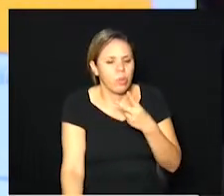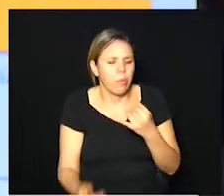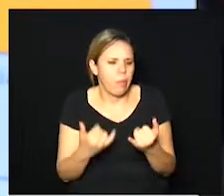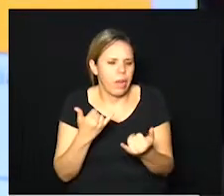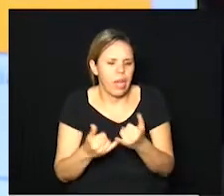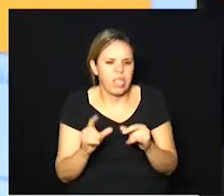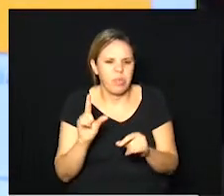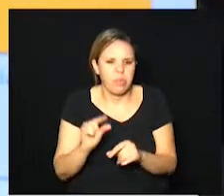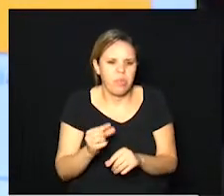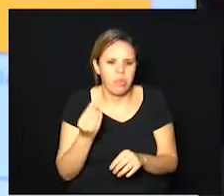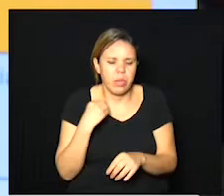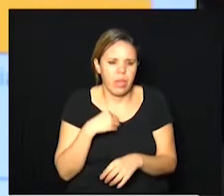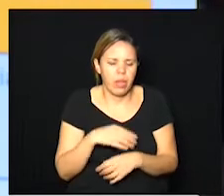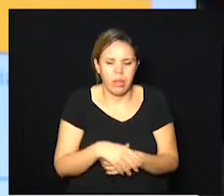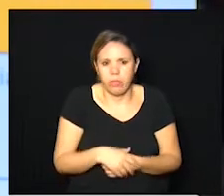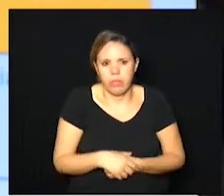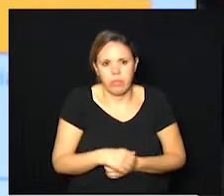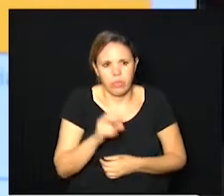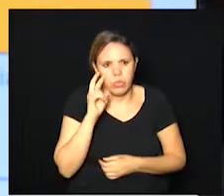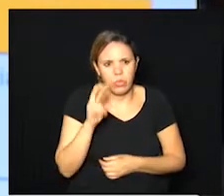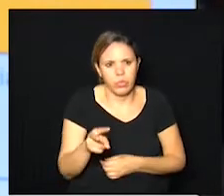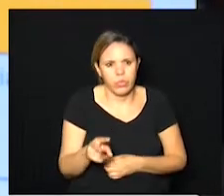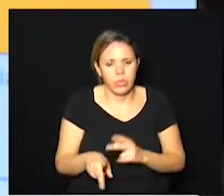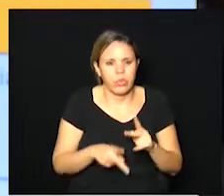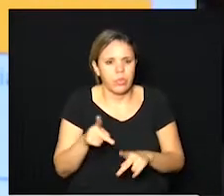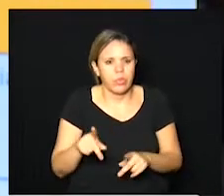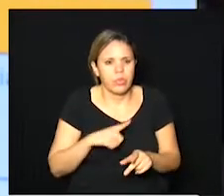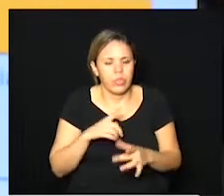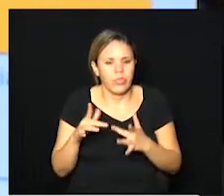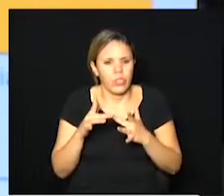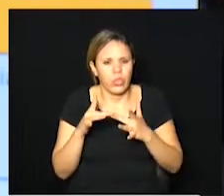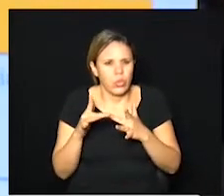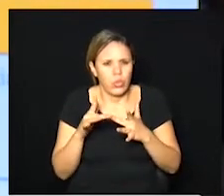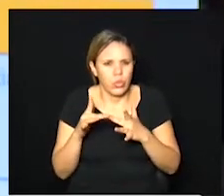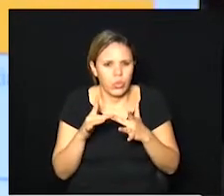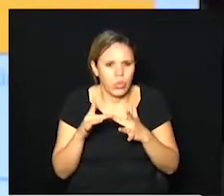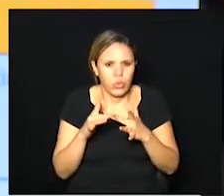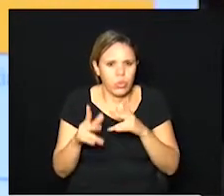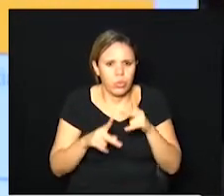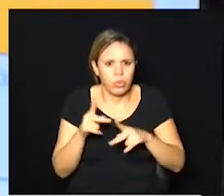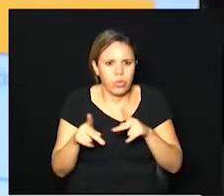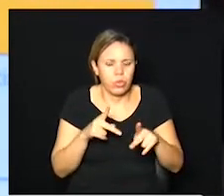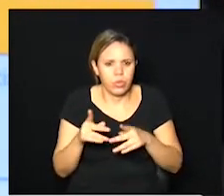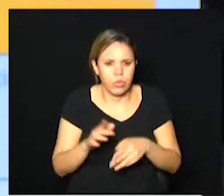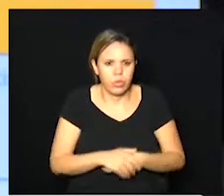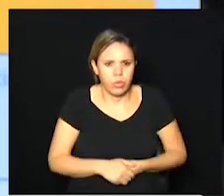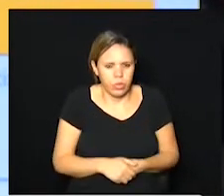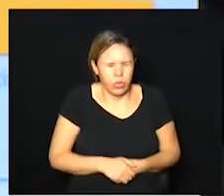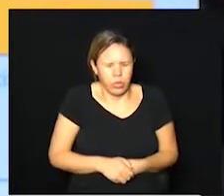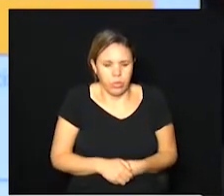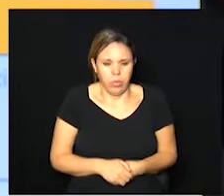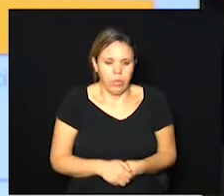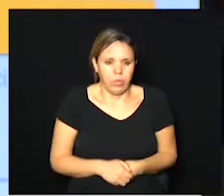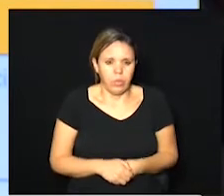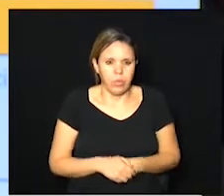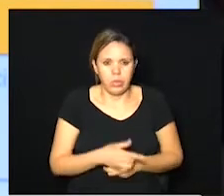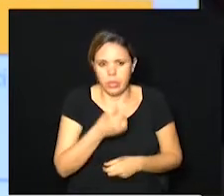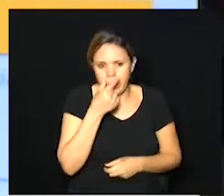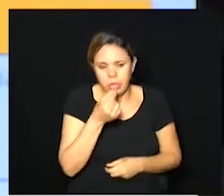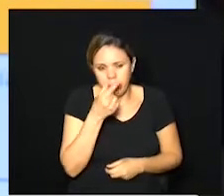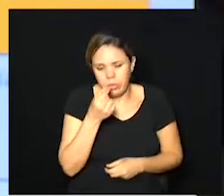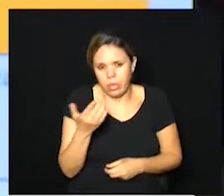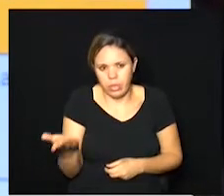veja só os indivíduos que tiveram contato com pessoas com sintomas gripais